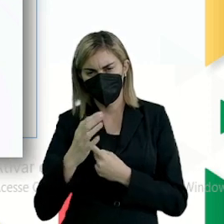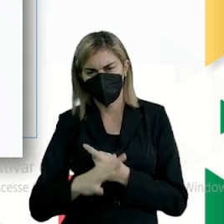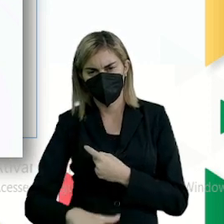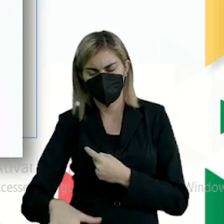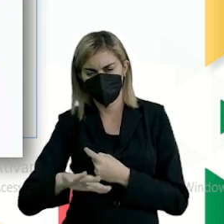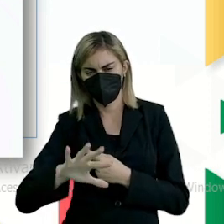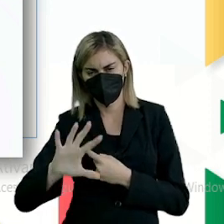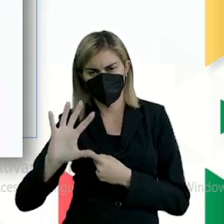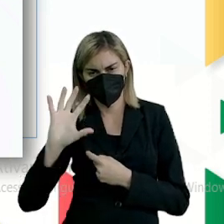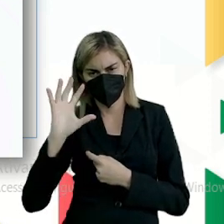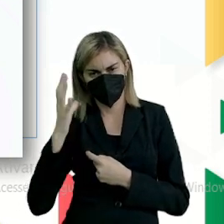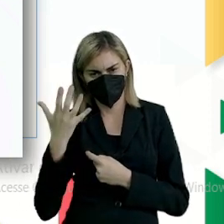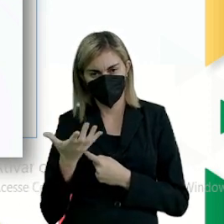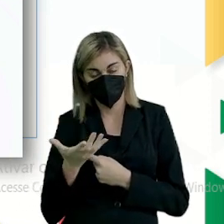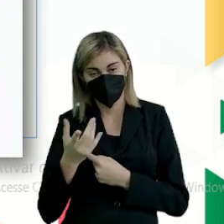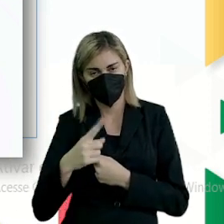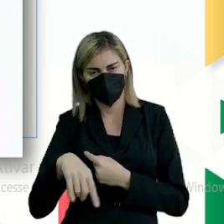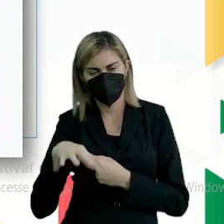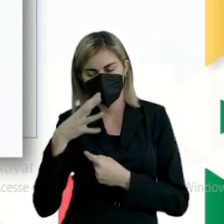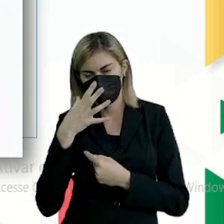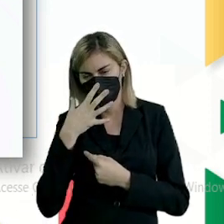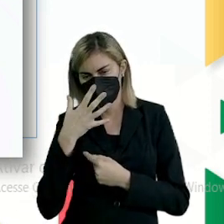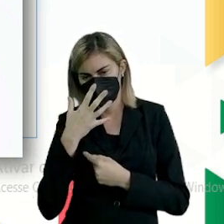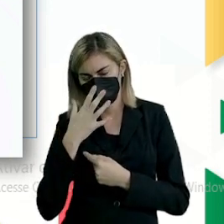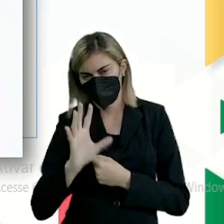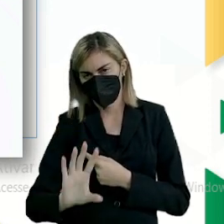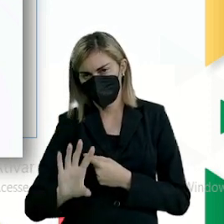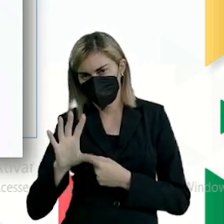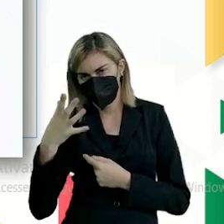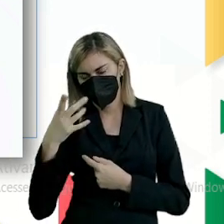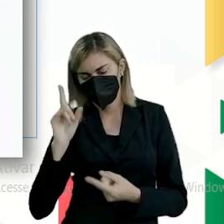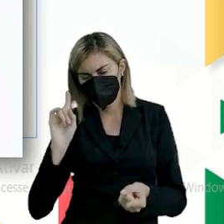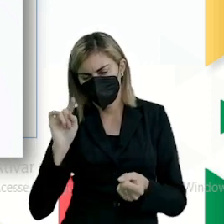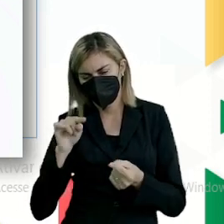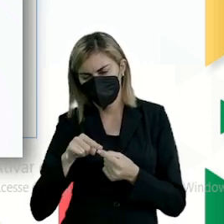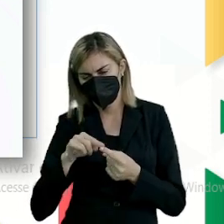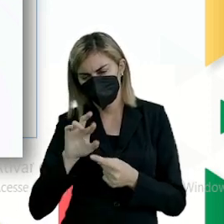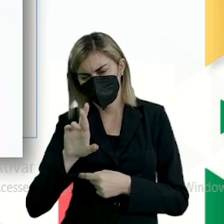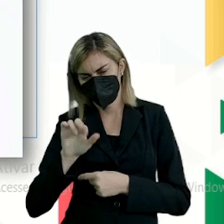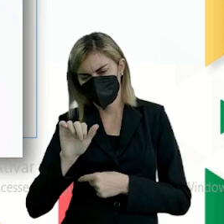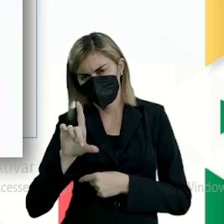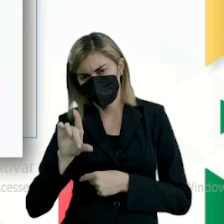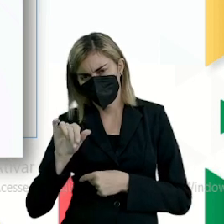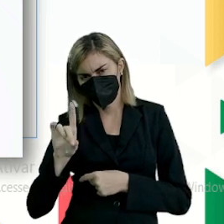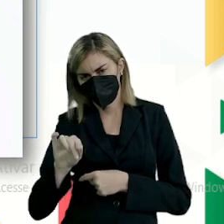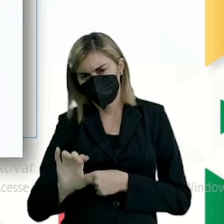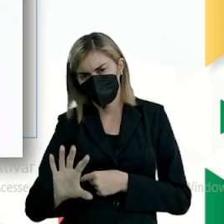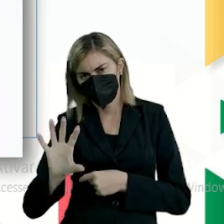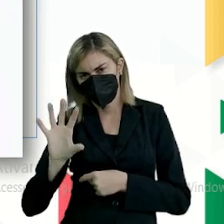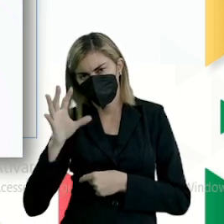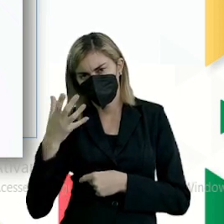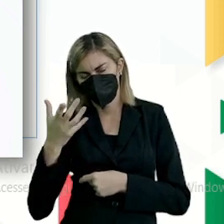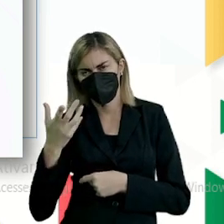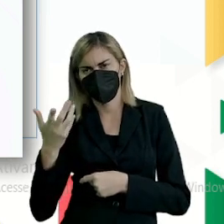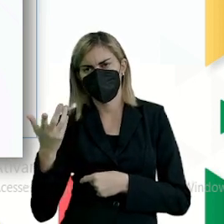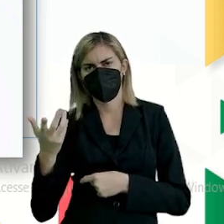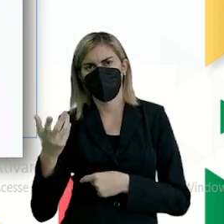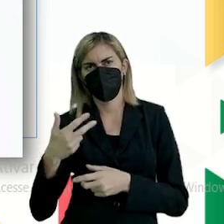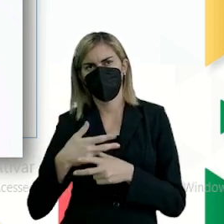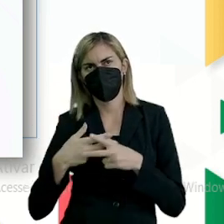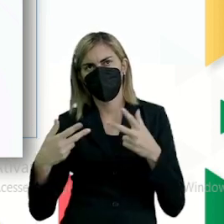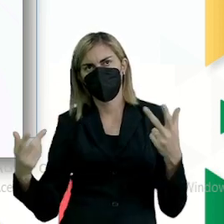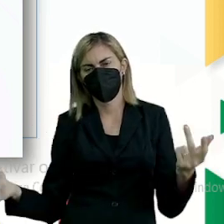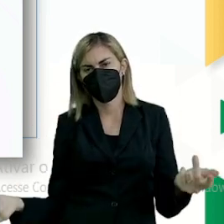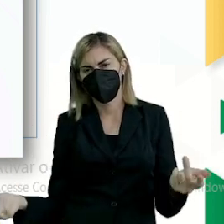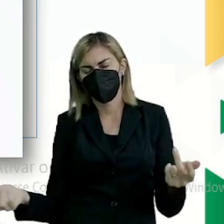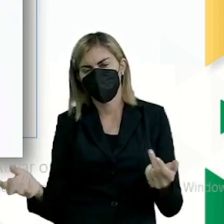acontecimento. Então, observe que o fato tem relação com a realidade de algum, de algum, de